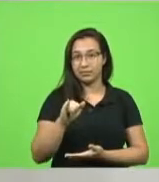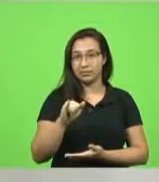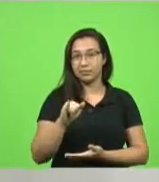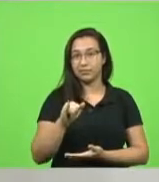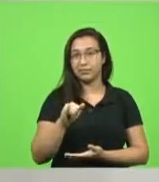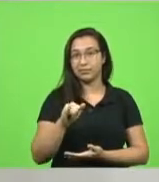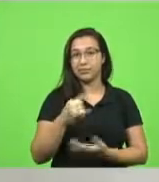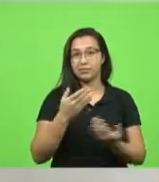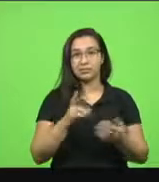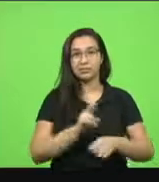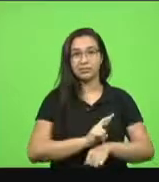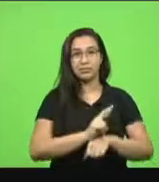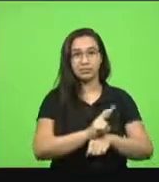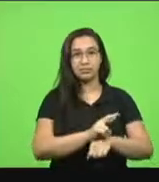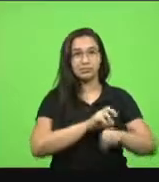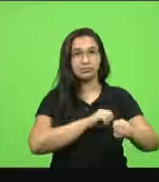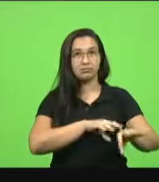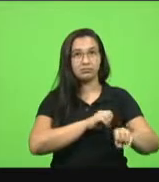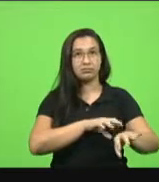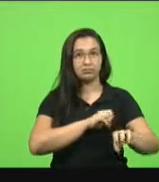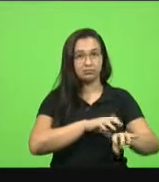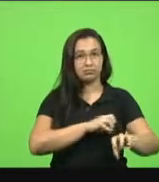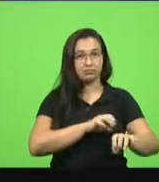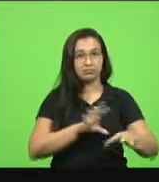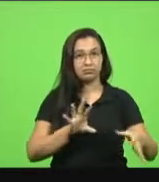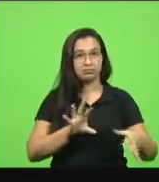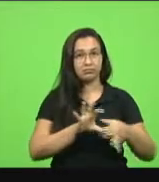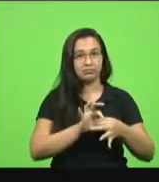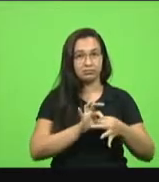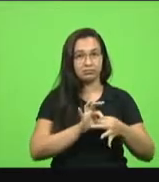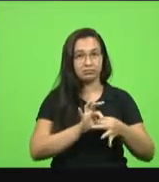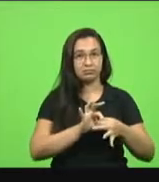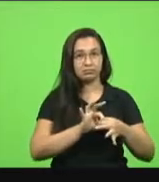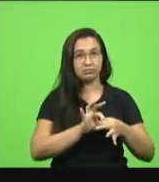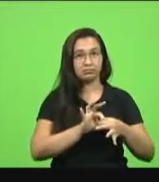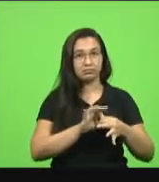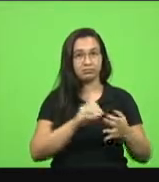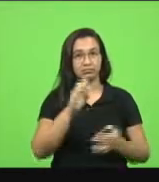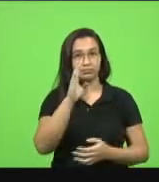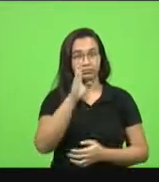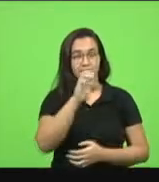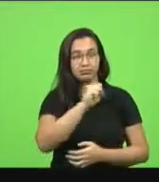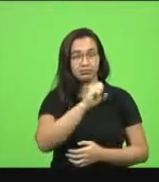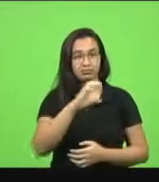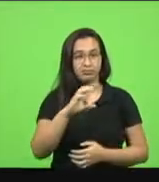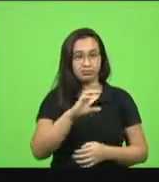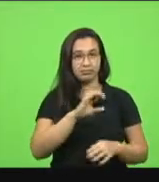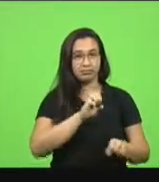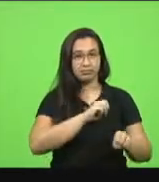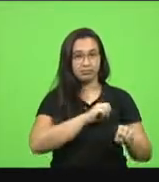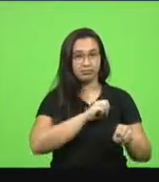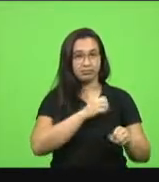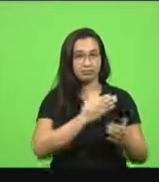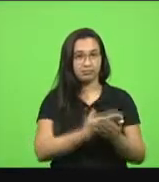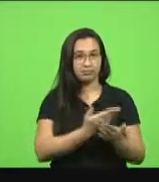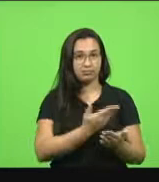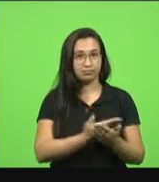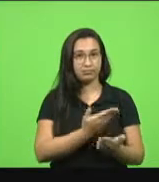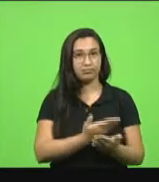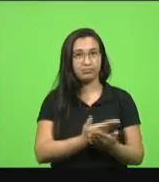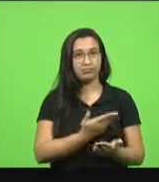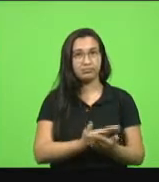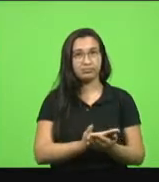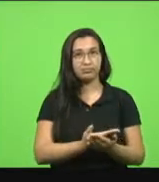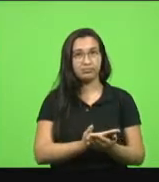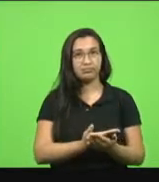catarinenses, a União Catarinense dos Estudantes, reforçando a importância da escola aberta, mas